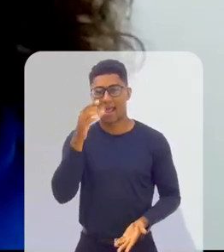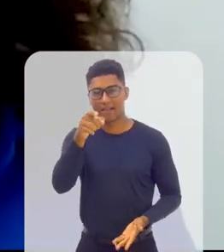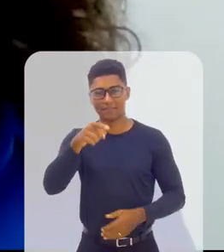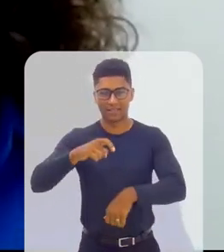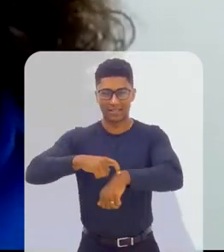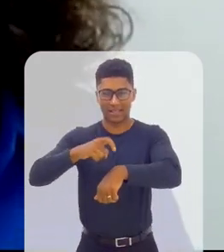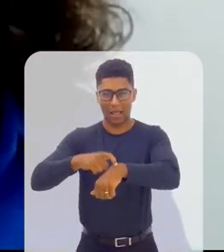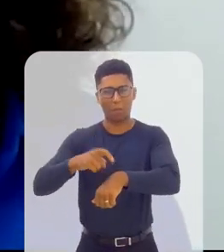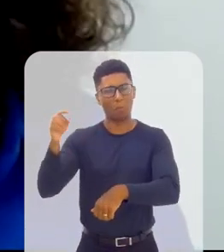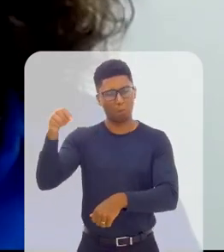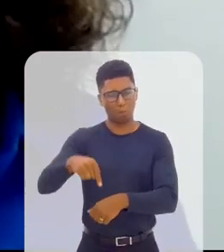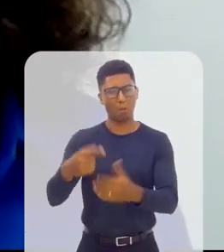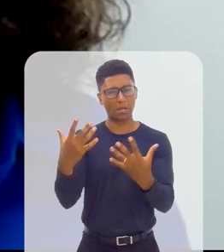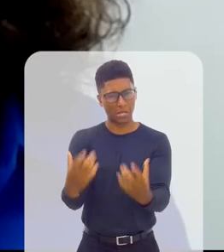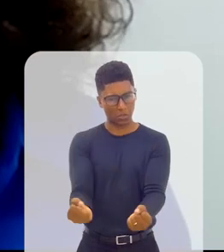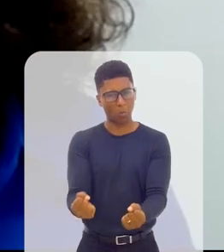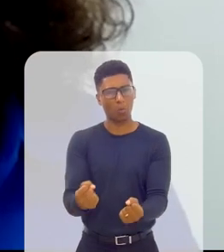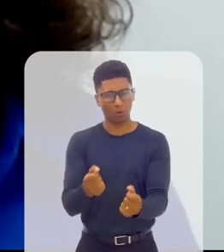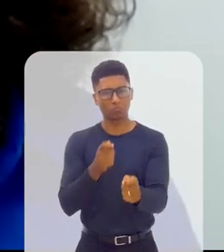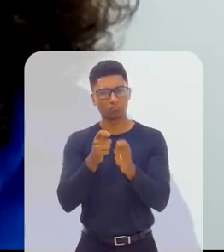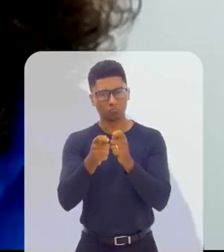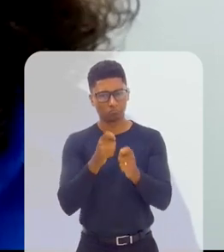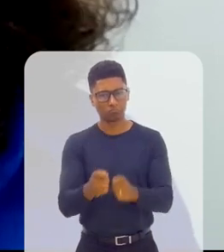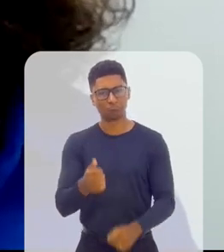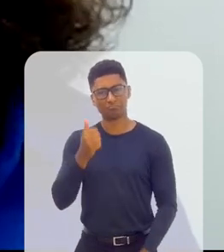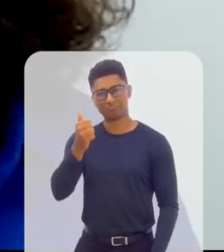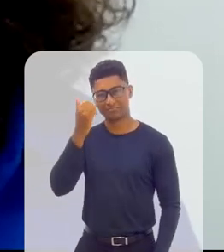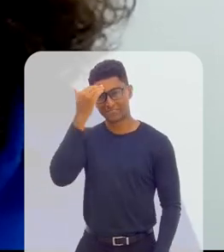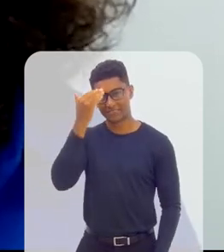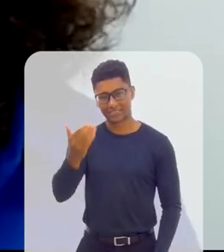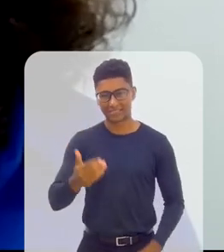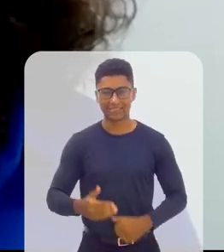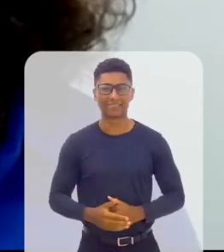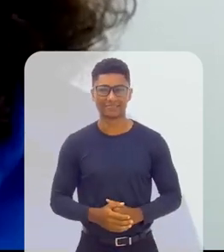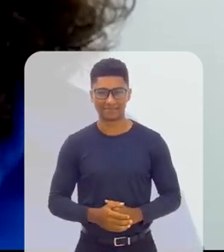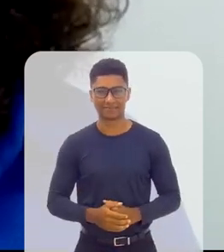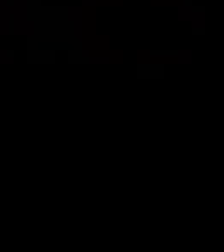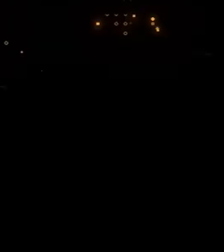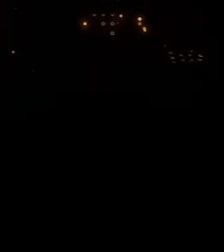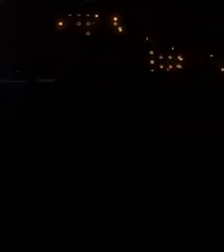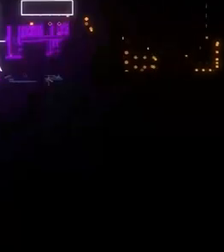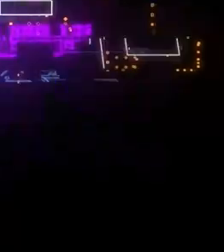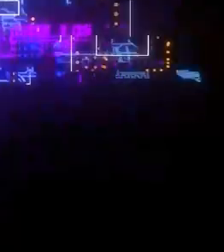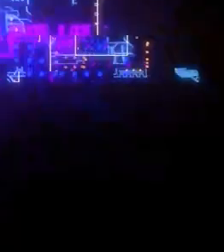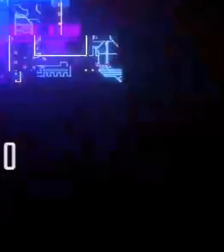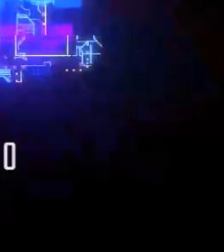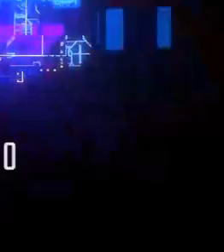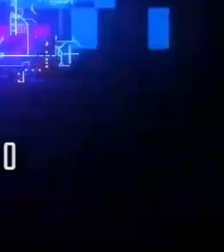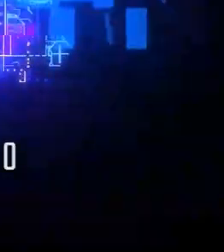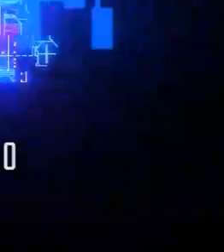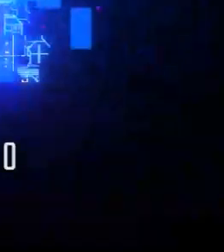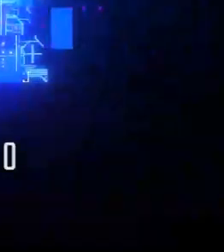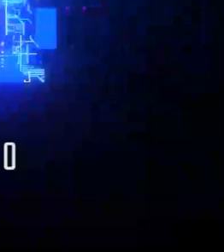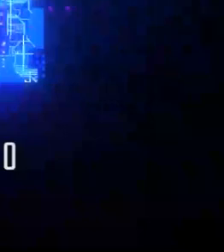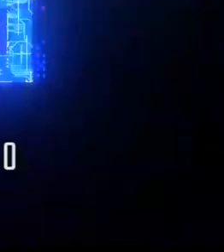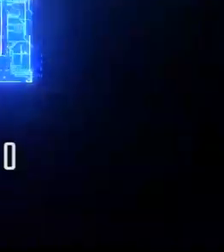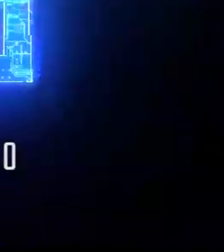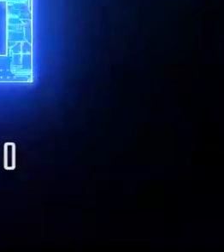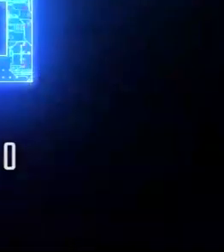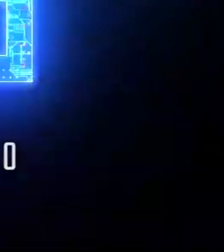disponibilidade, a presença e a participação nesse projeto Agenda de Futuro. Muito obrigada. Legenda